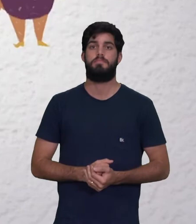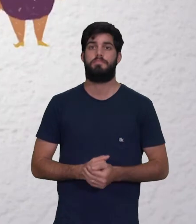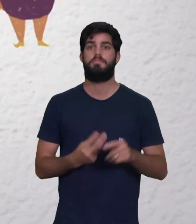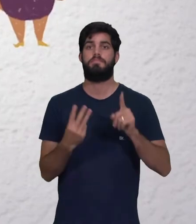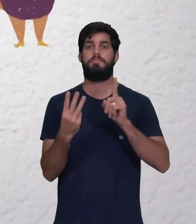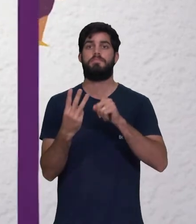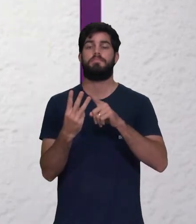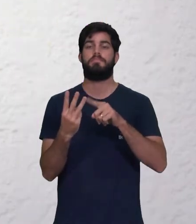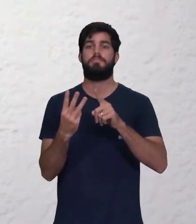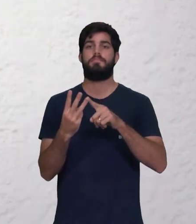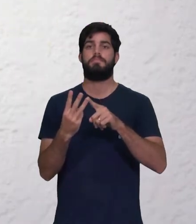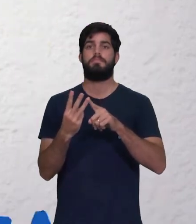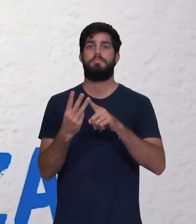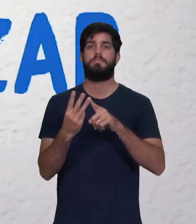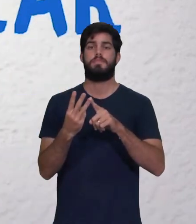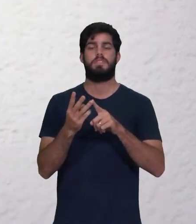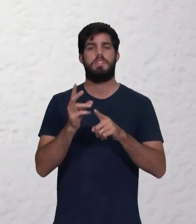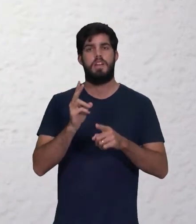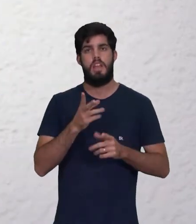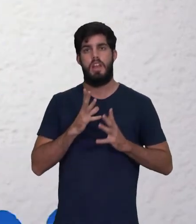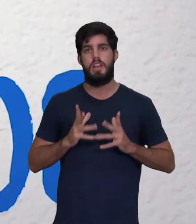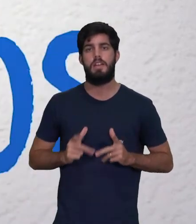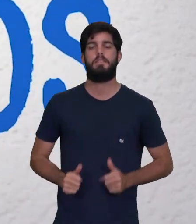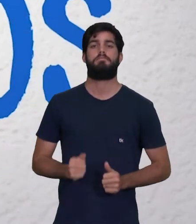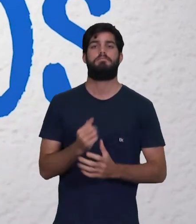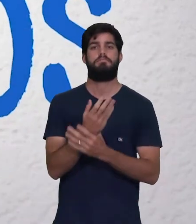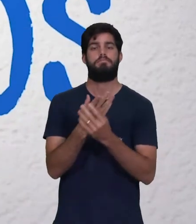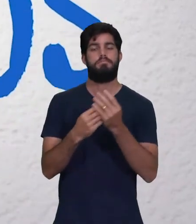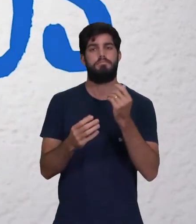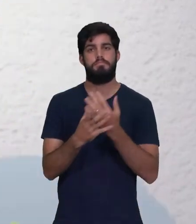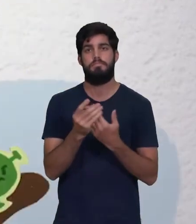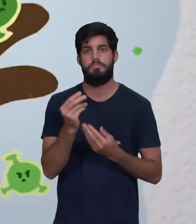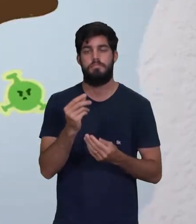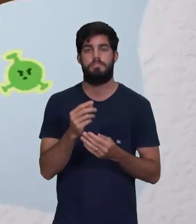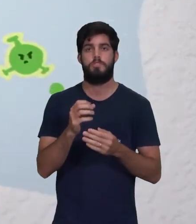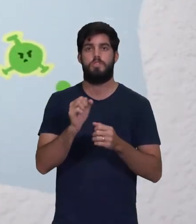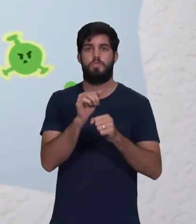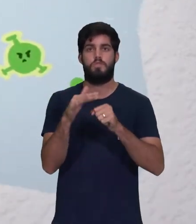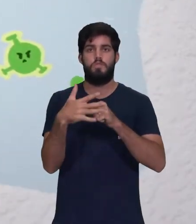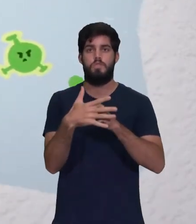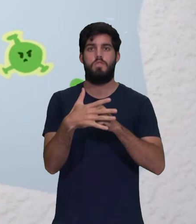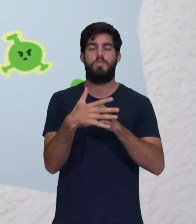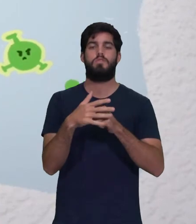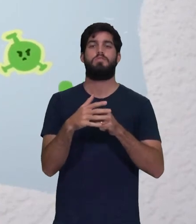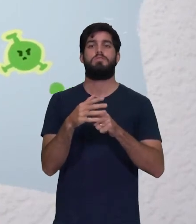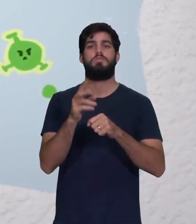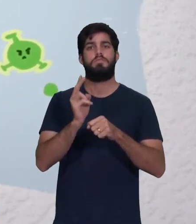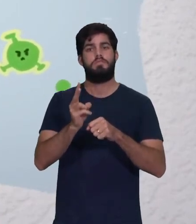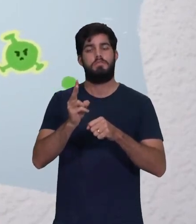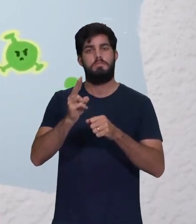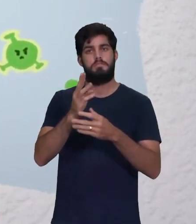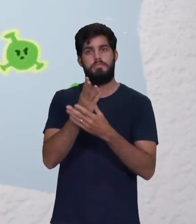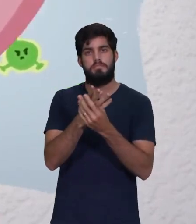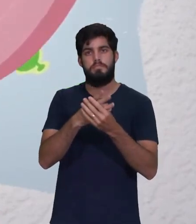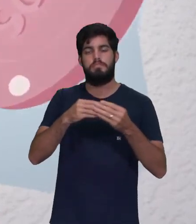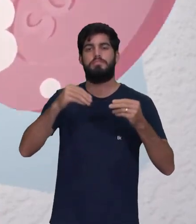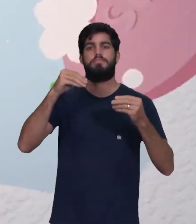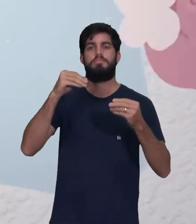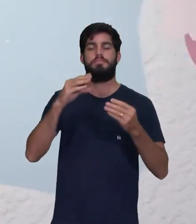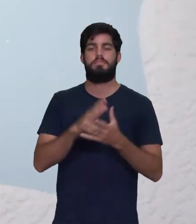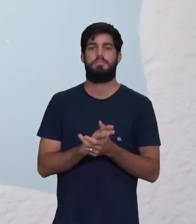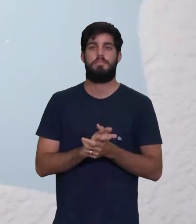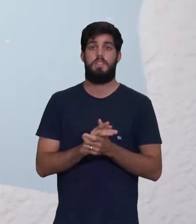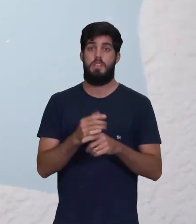esquerdo. 3. Higienizar as mãos O corona é envolvido por uma película de gordura que se